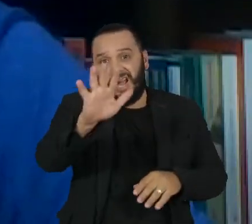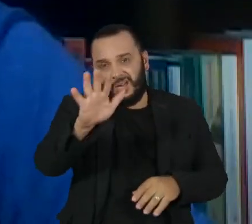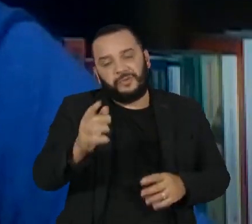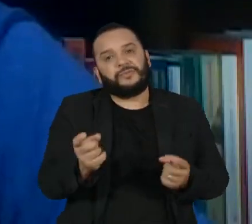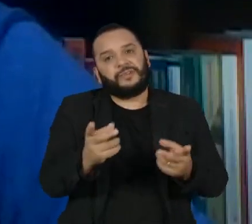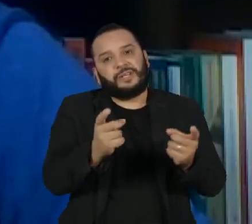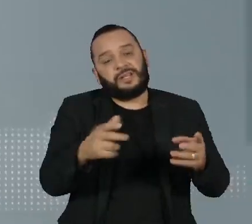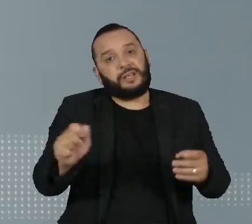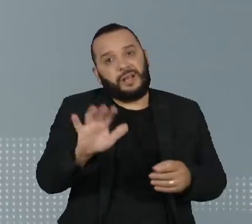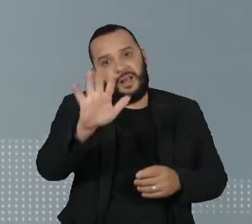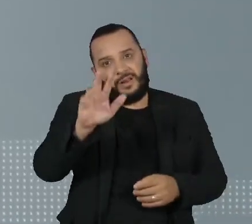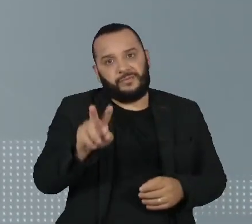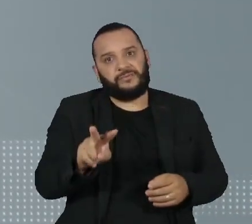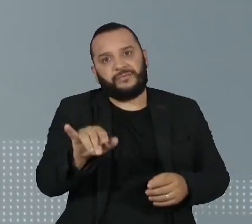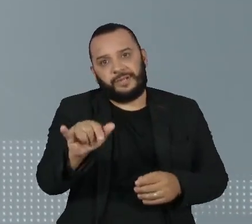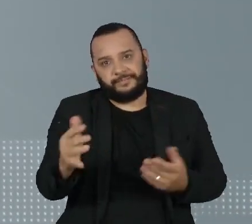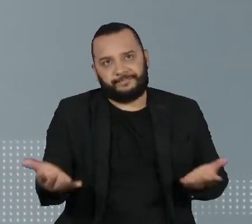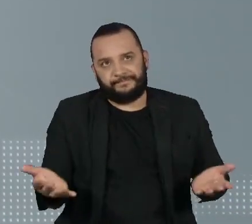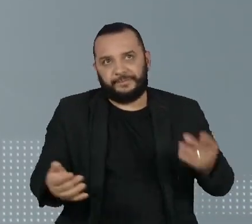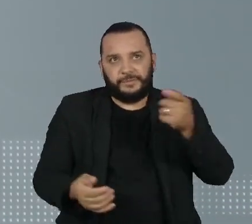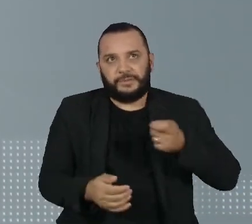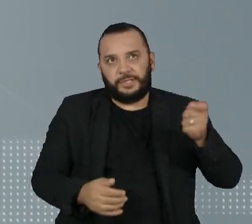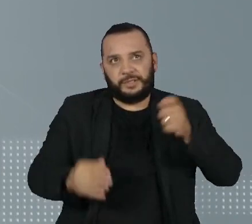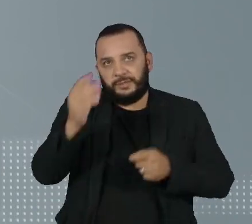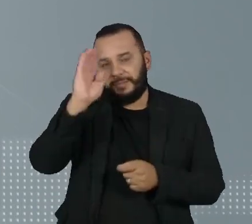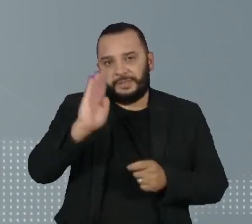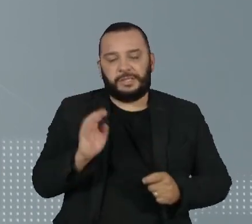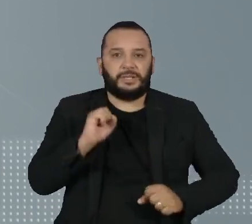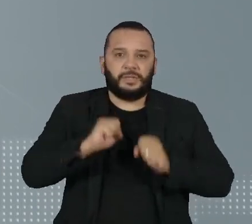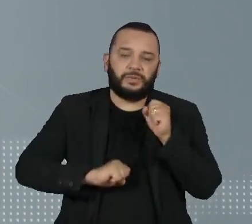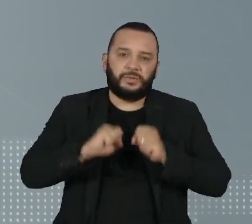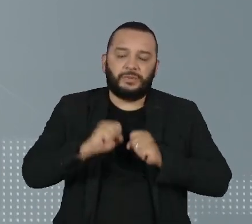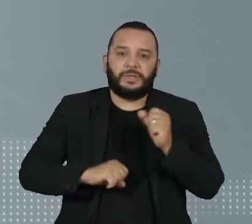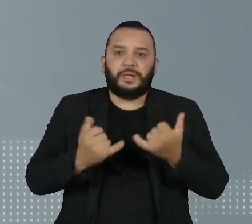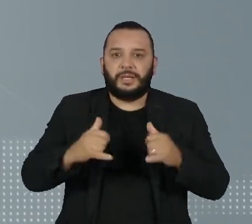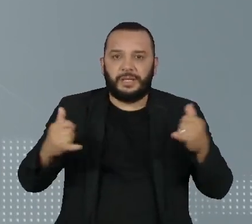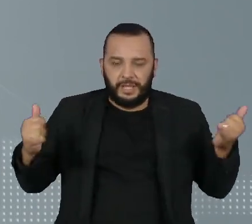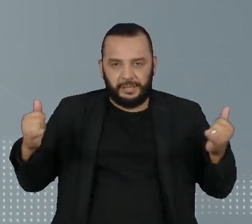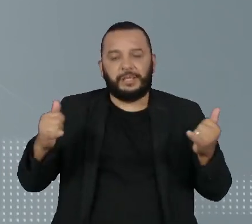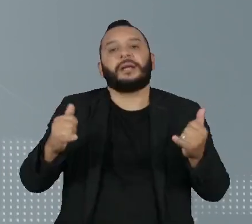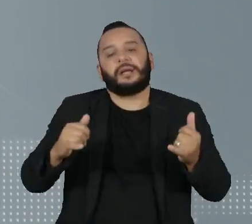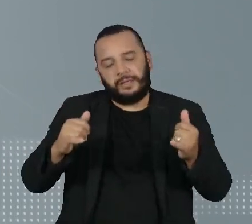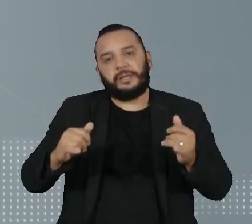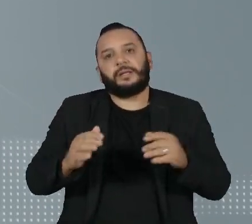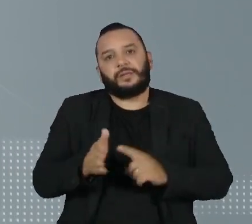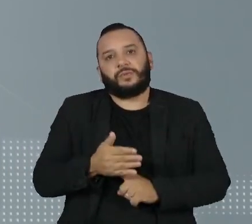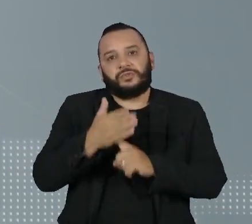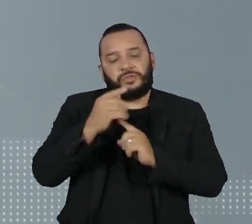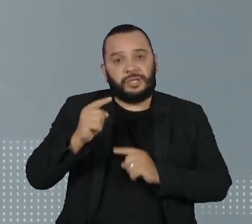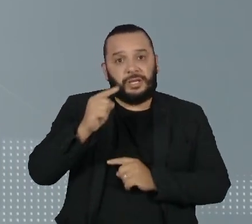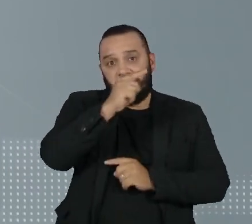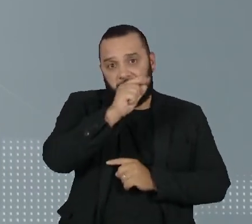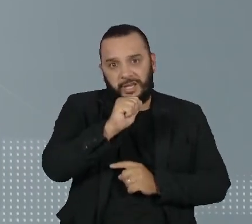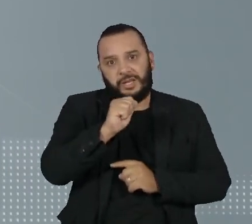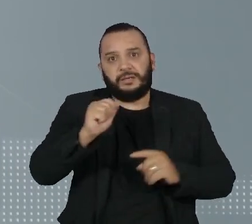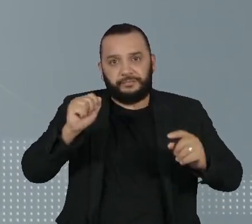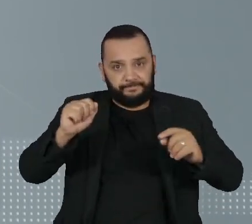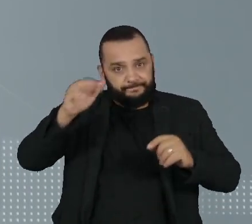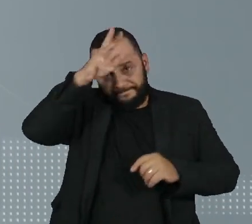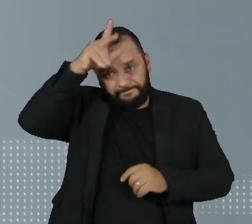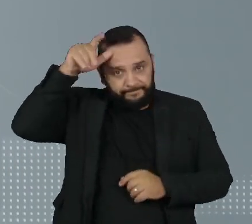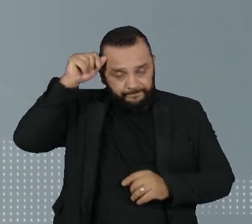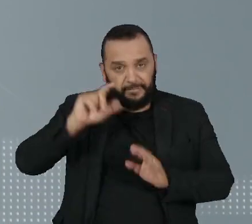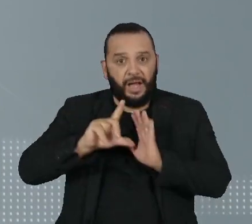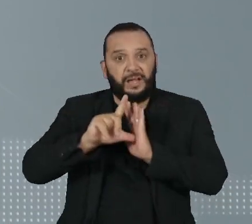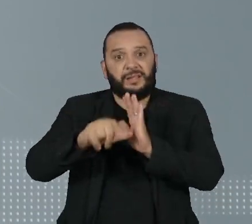repassar isso para o consumidor. Segundo a Associação Brasileira da Indústria Elétrica e Eletrônica, há o atraso na entrega de insumos que